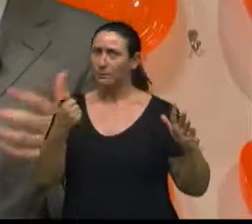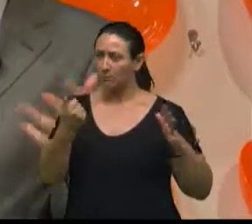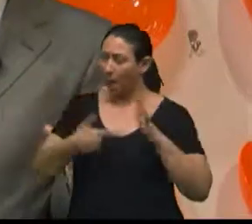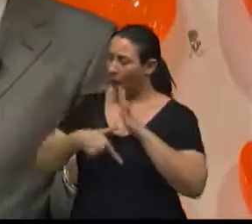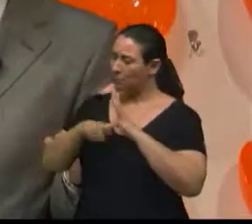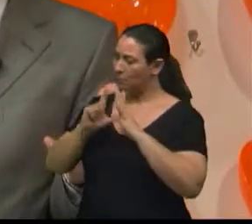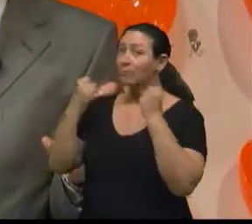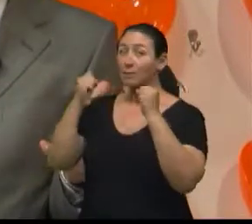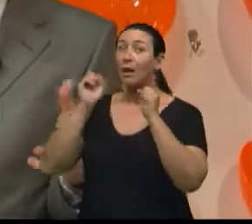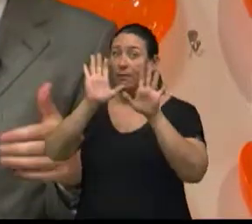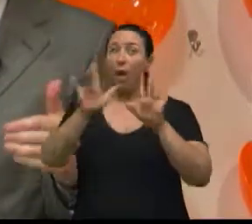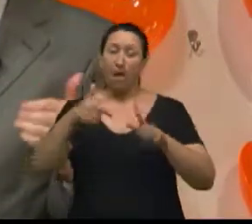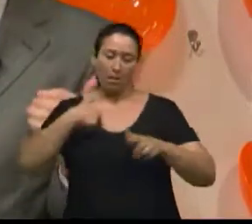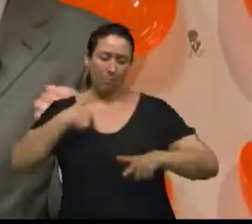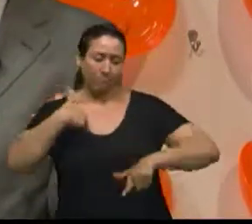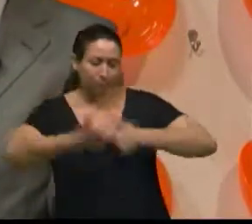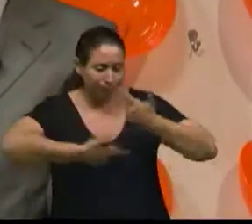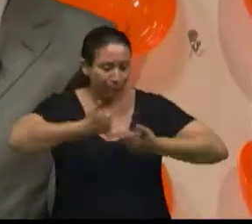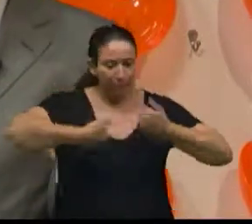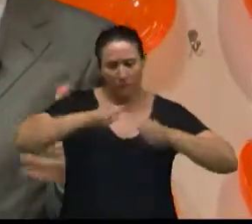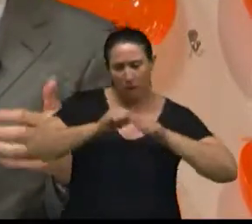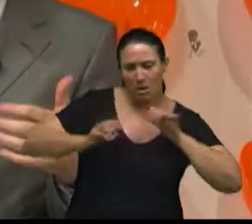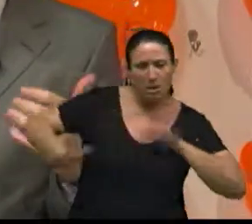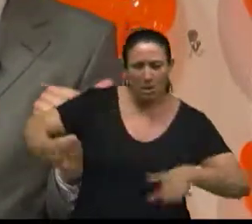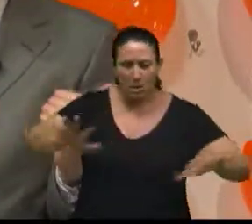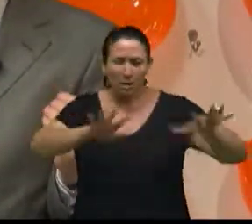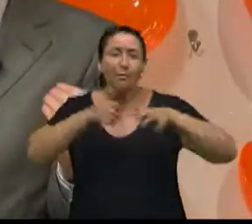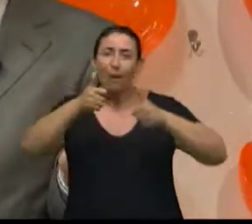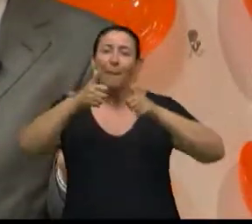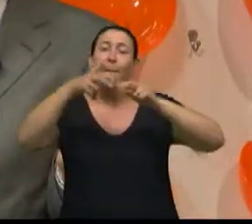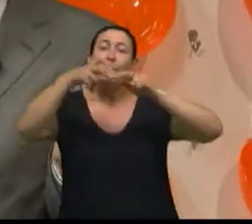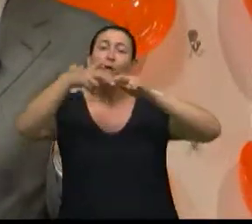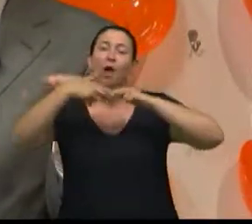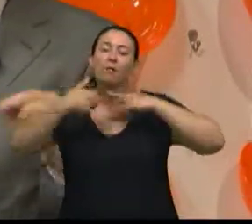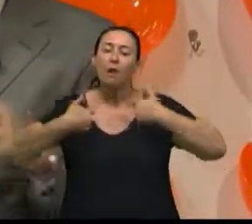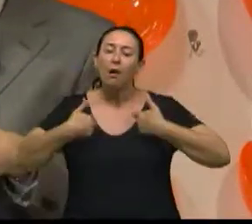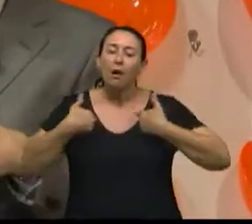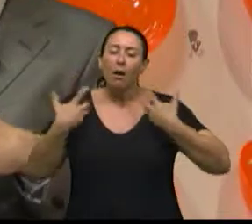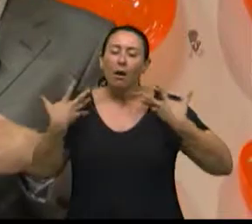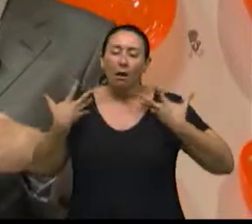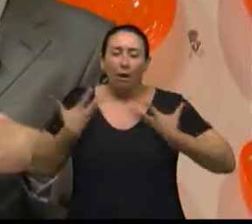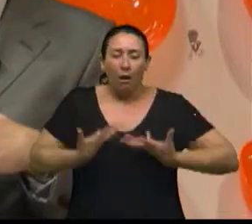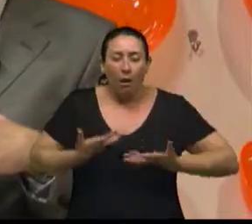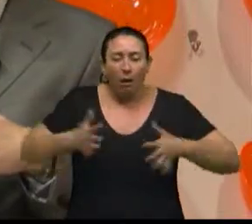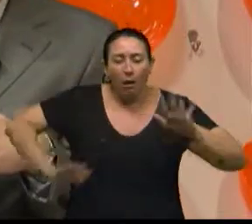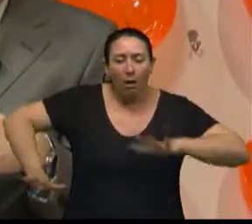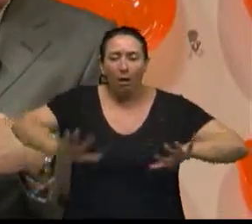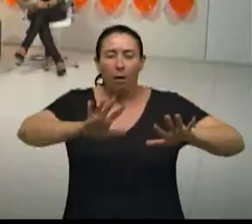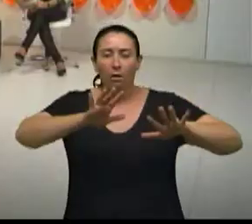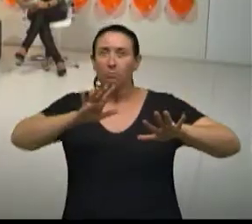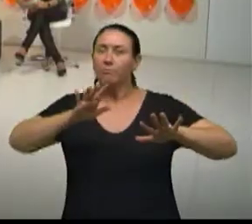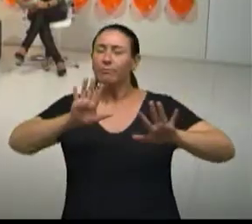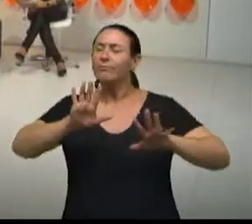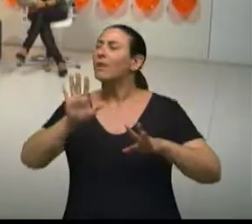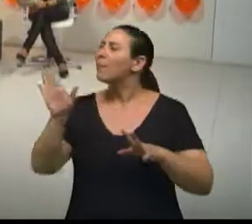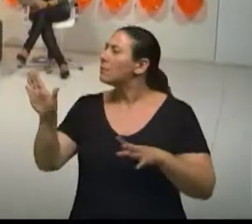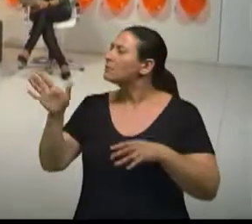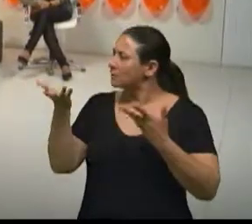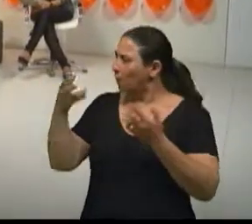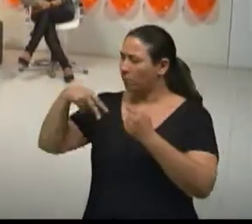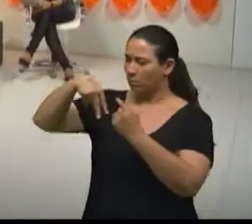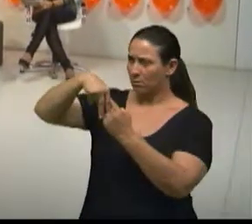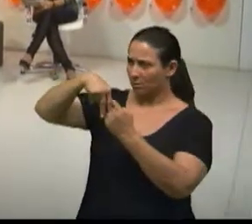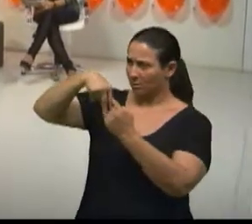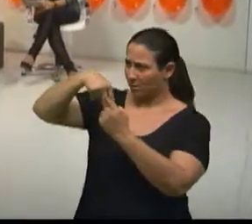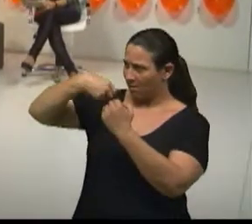gastando uma caloria, mas em função de uma sobrecarga. E nos joelhos, que nem nós falamos, os joelhos serem